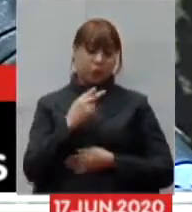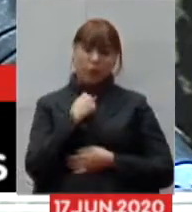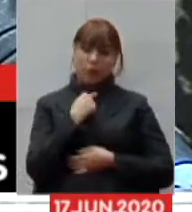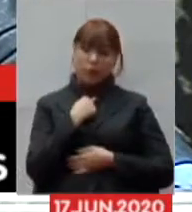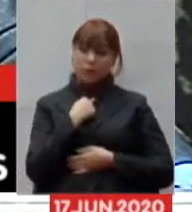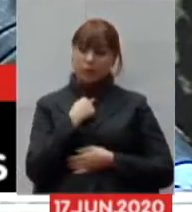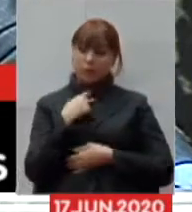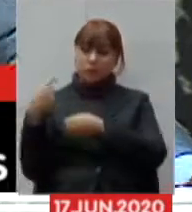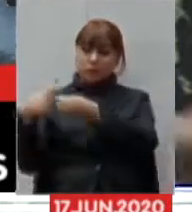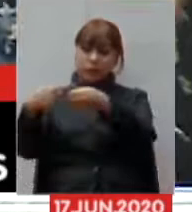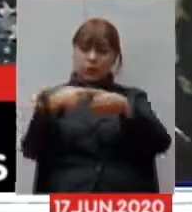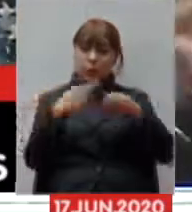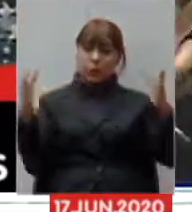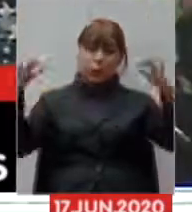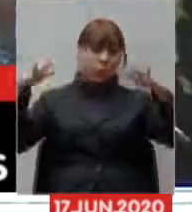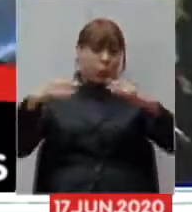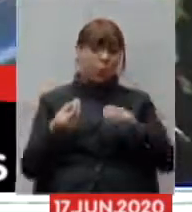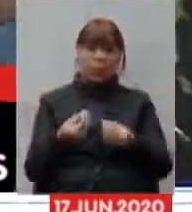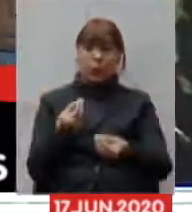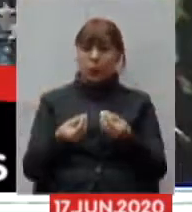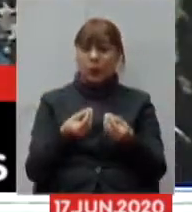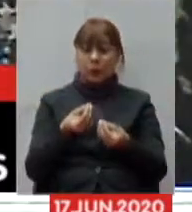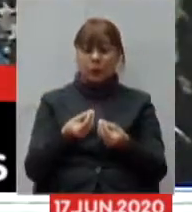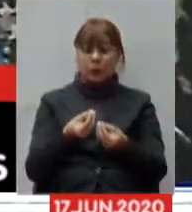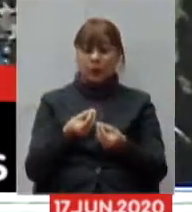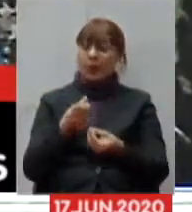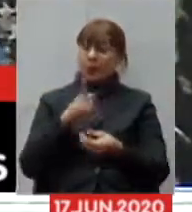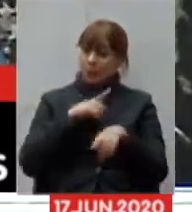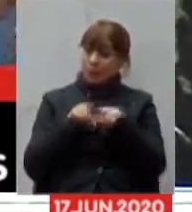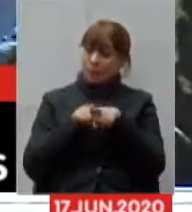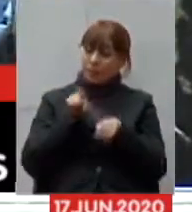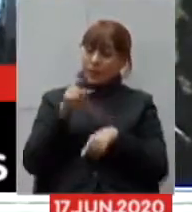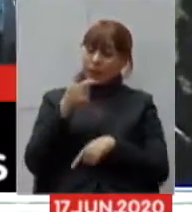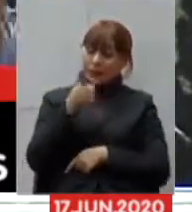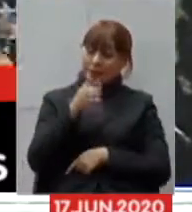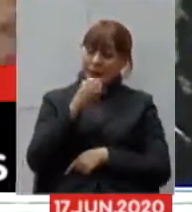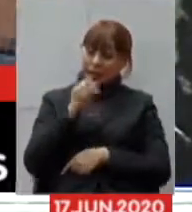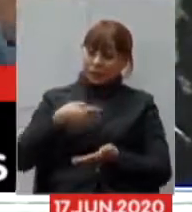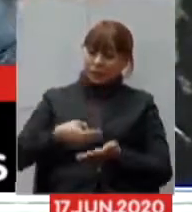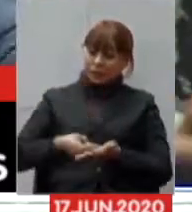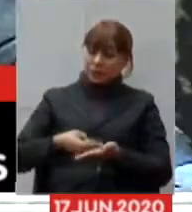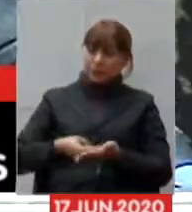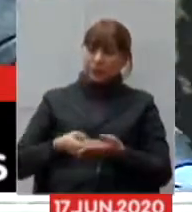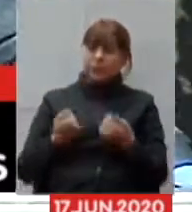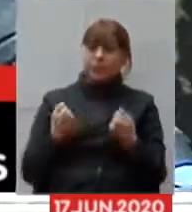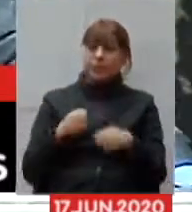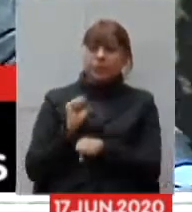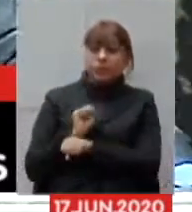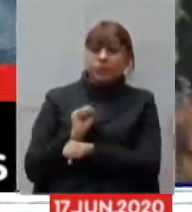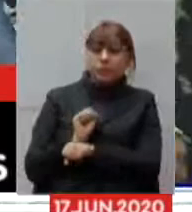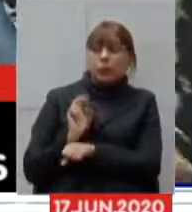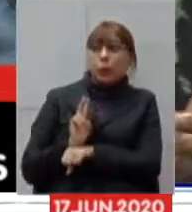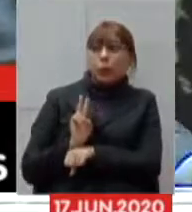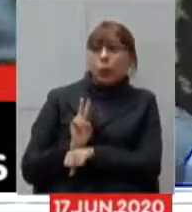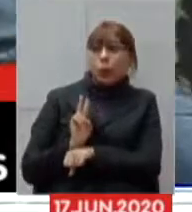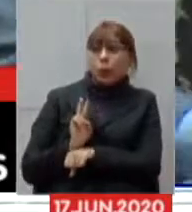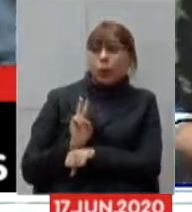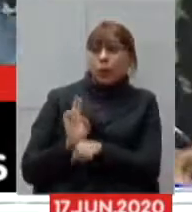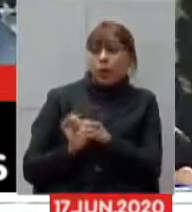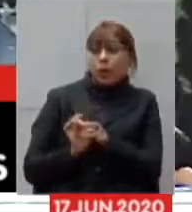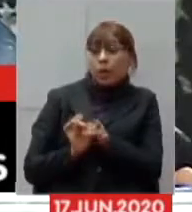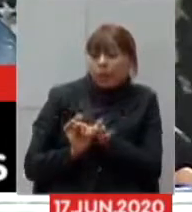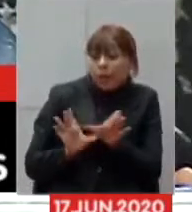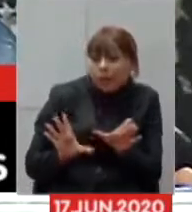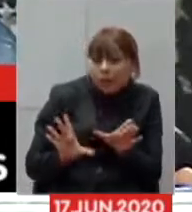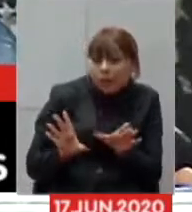e nós temos lá dez leitos só dependendo da habilitação e não conseguiu até